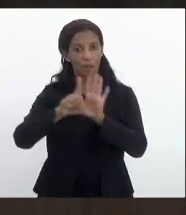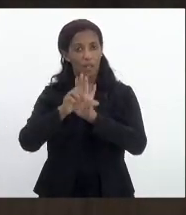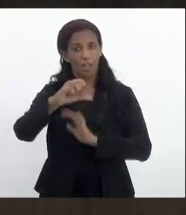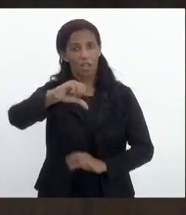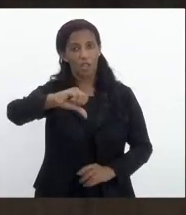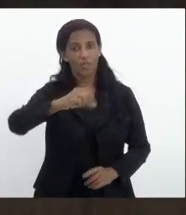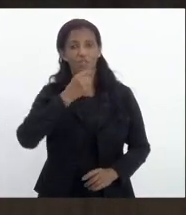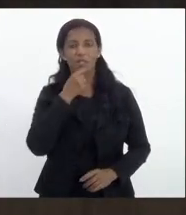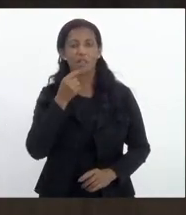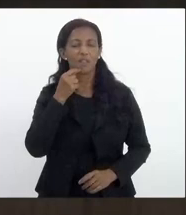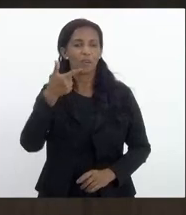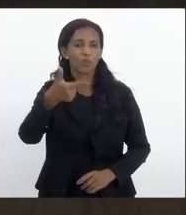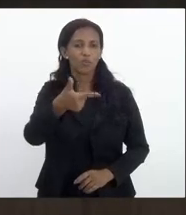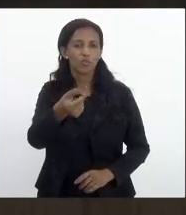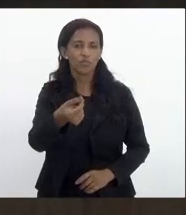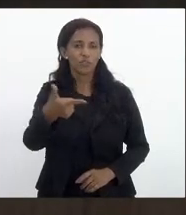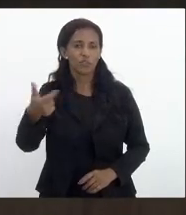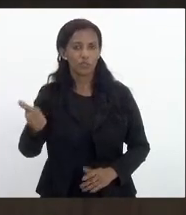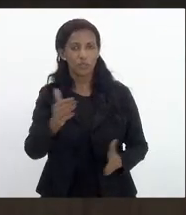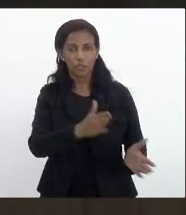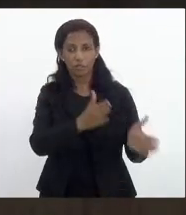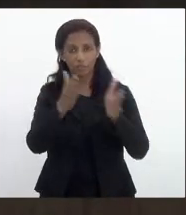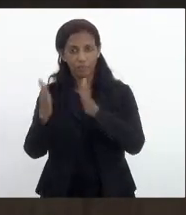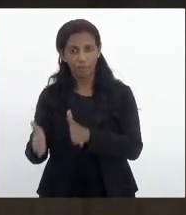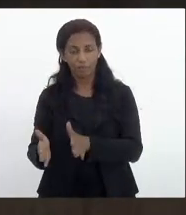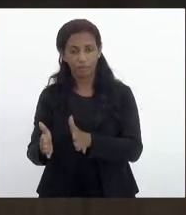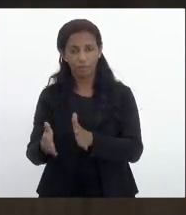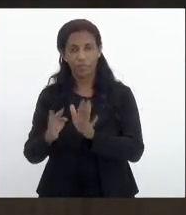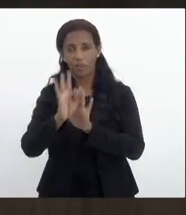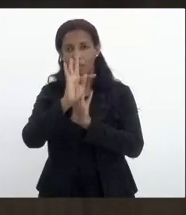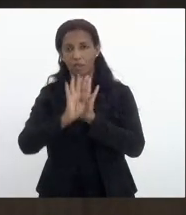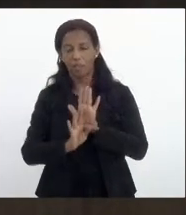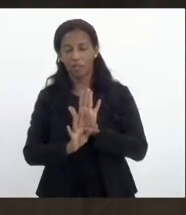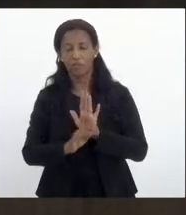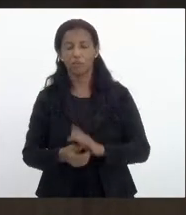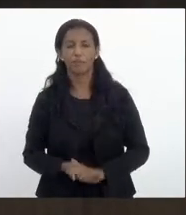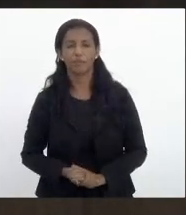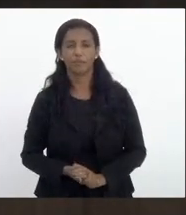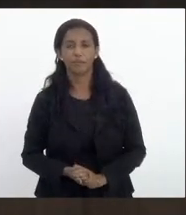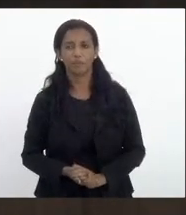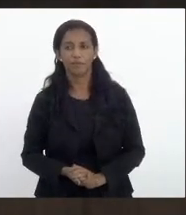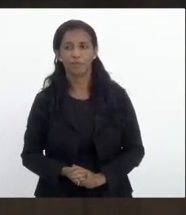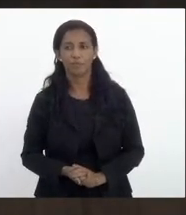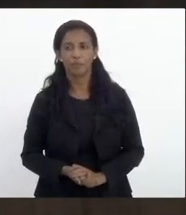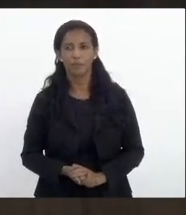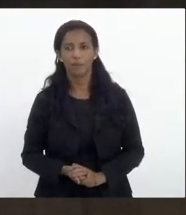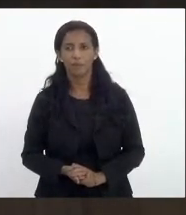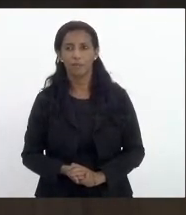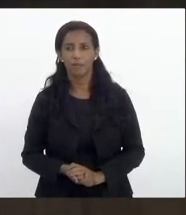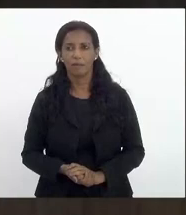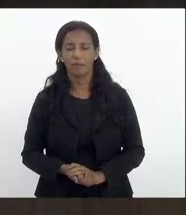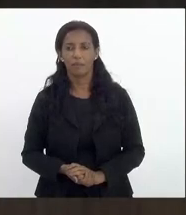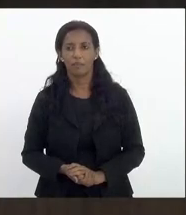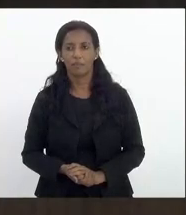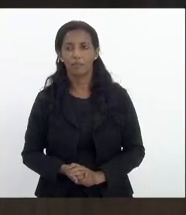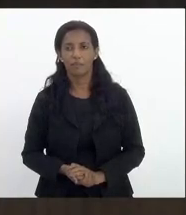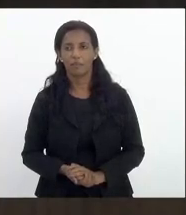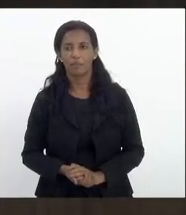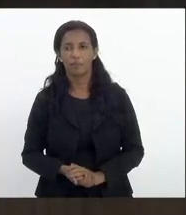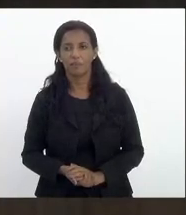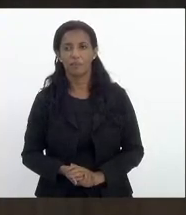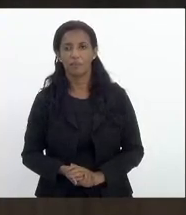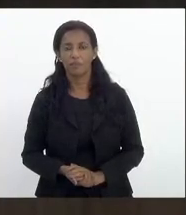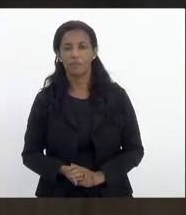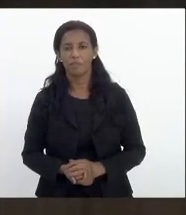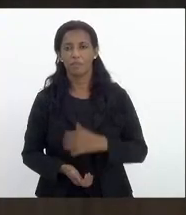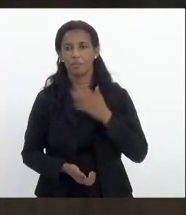25 de setembro de 2020 passa a vigorar com a seguinte redação e aí tem um quadro em anexo